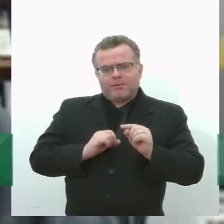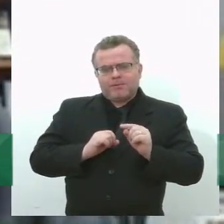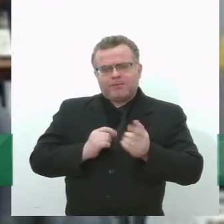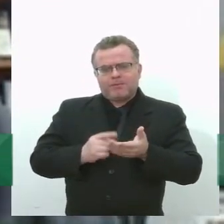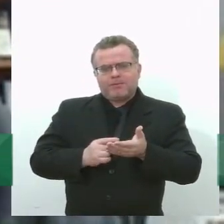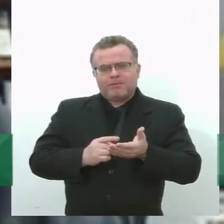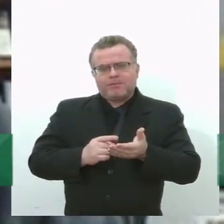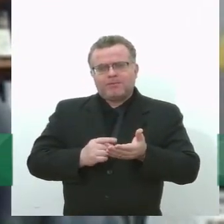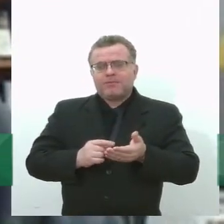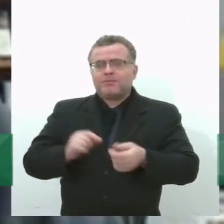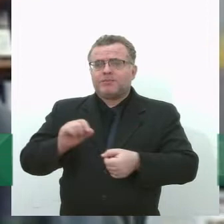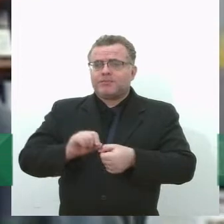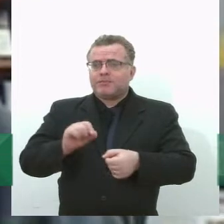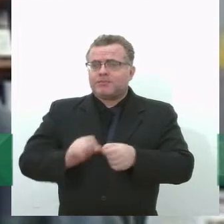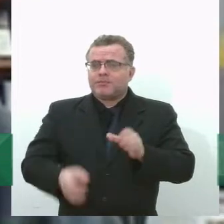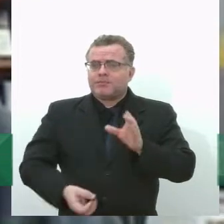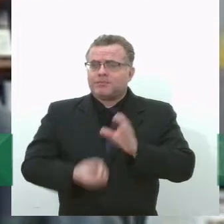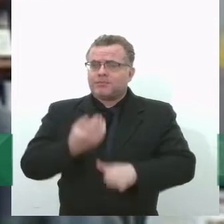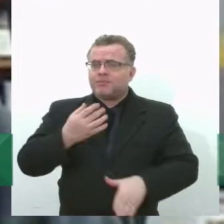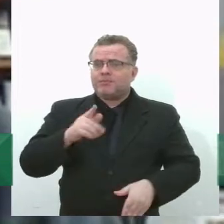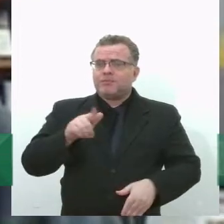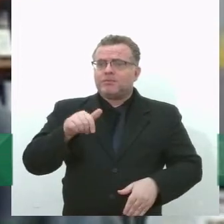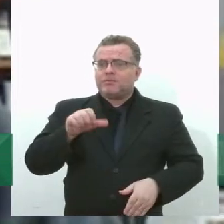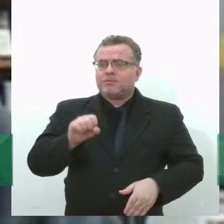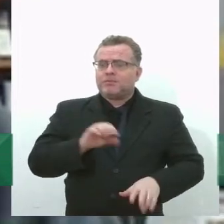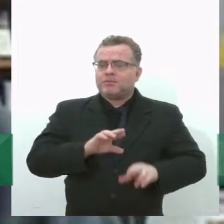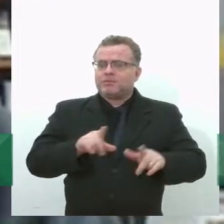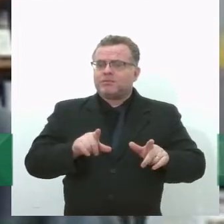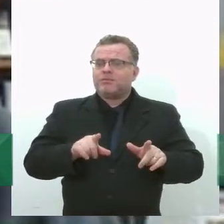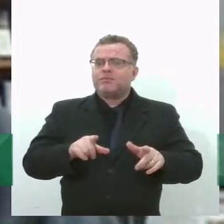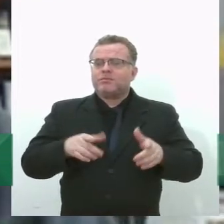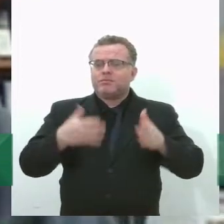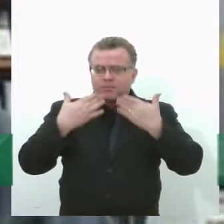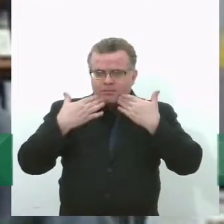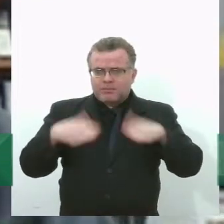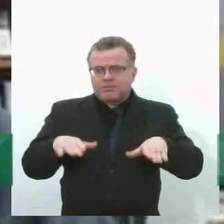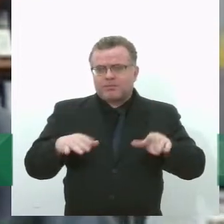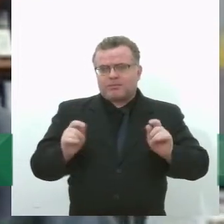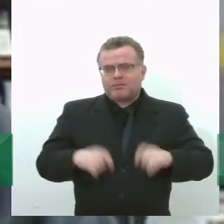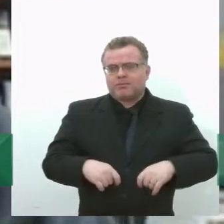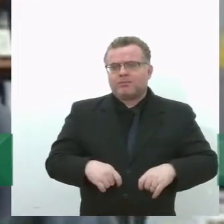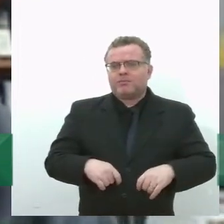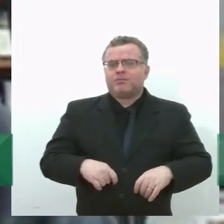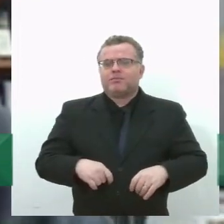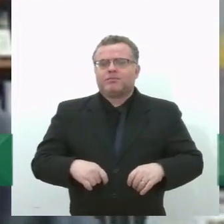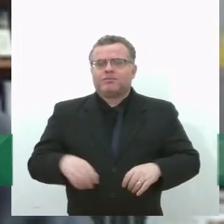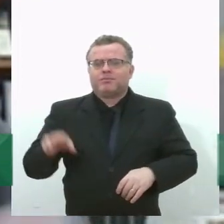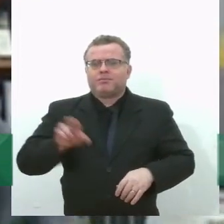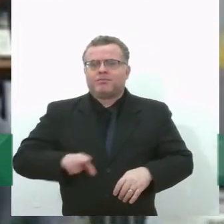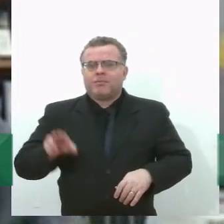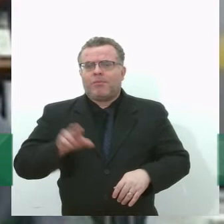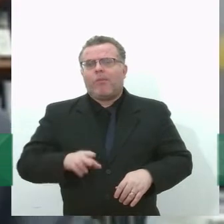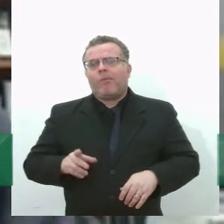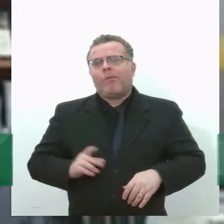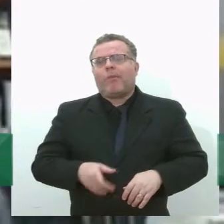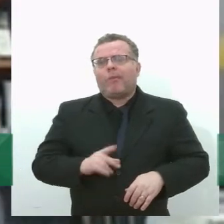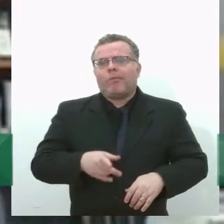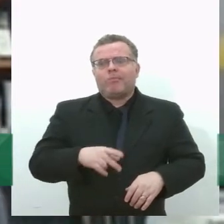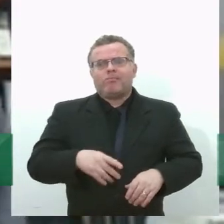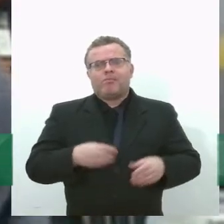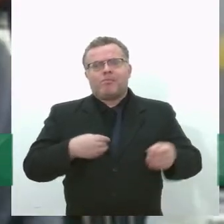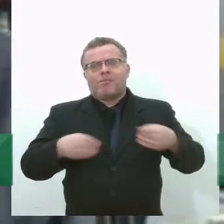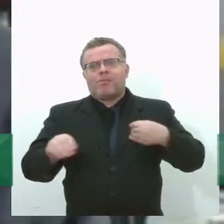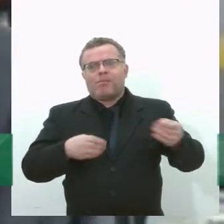um substituto exatamente igual ao gás natural. E que pode ser usado com muito mais flexibilidade,